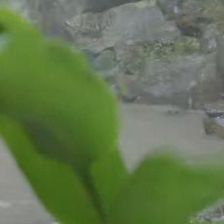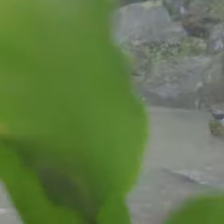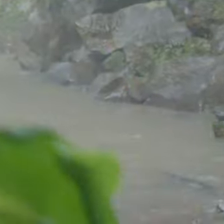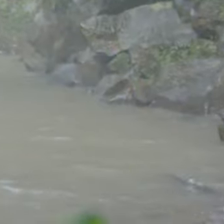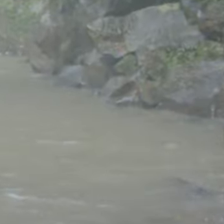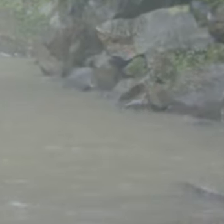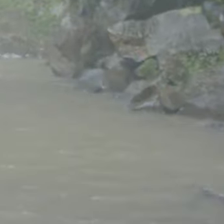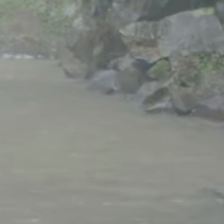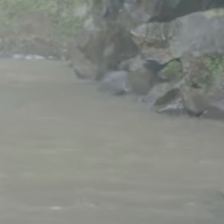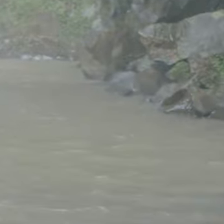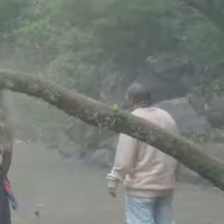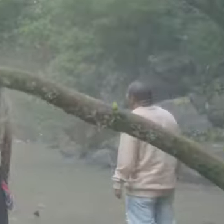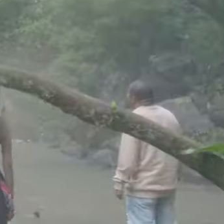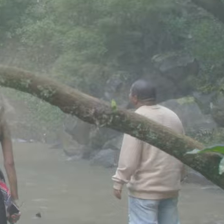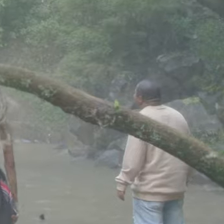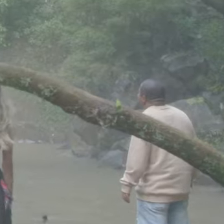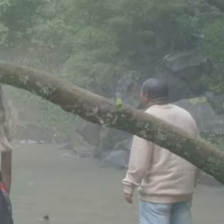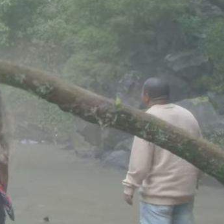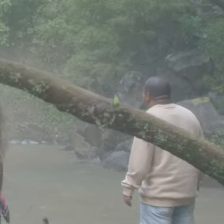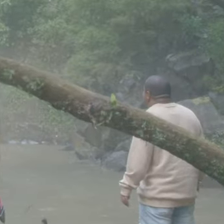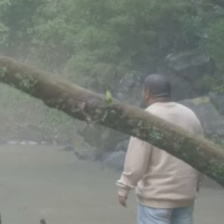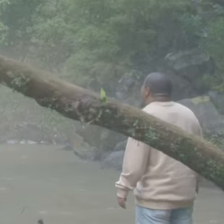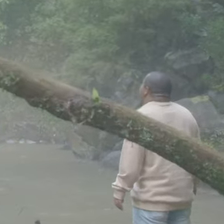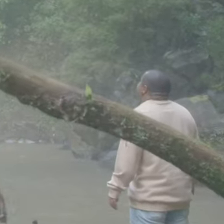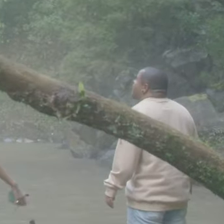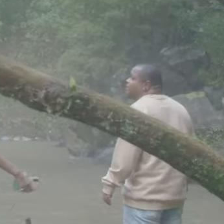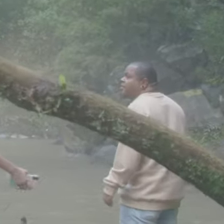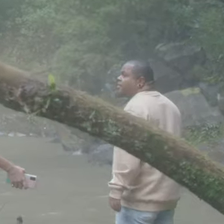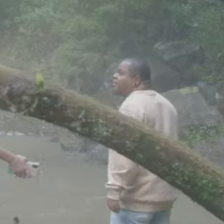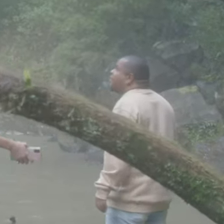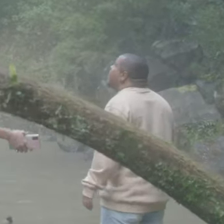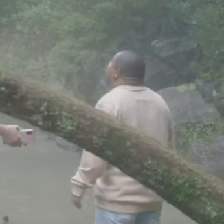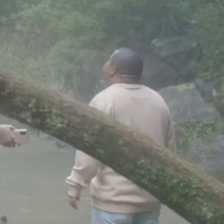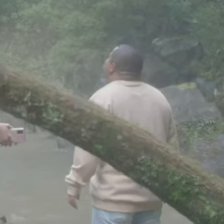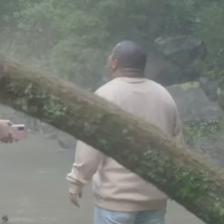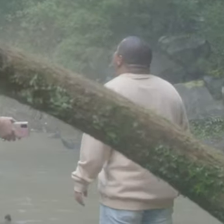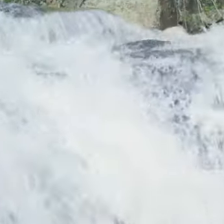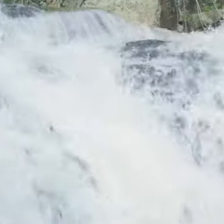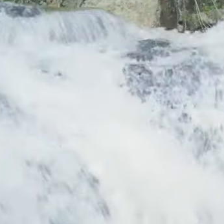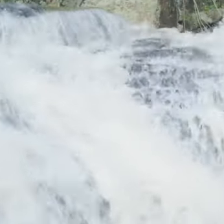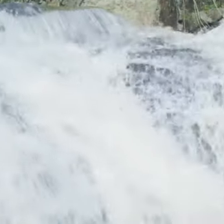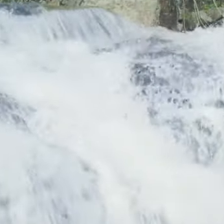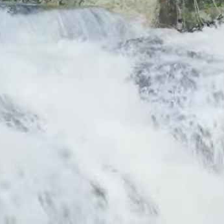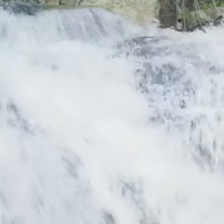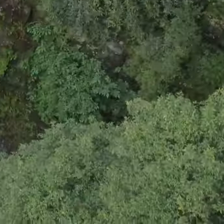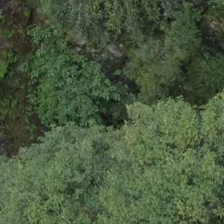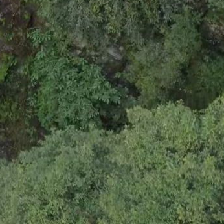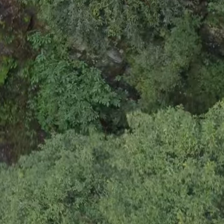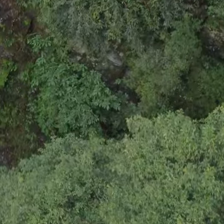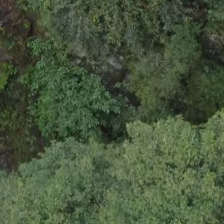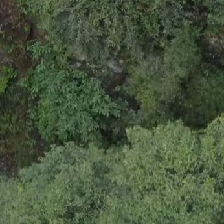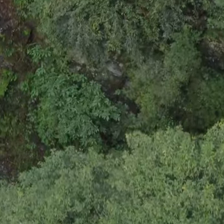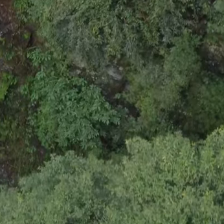Manu tira uma selfie Dos três Com a cachoeira ao fundo Eles observam de frente E percebe-se o vento Balançando os cabelos de Manu Imagem